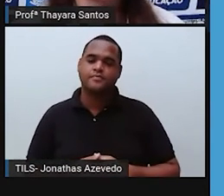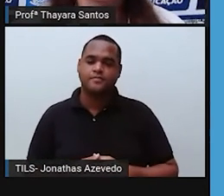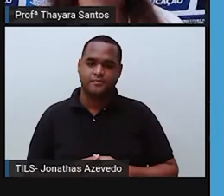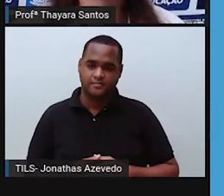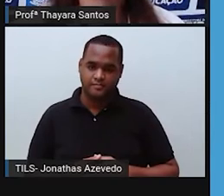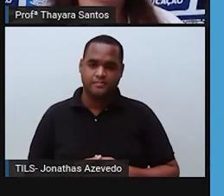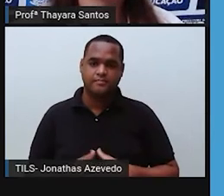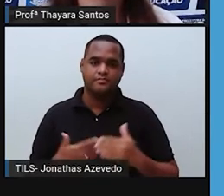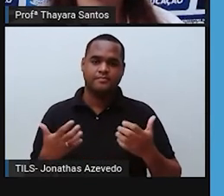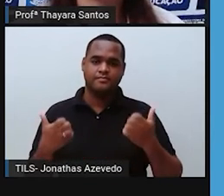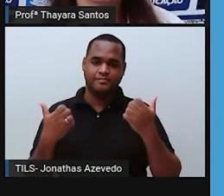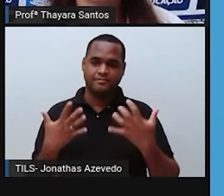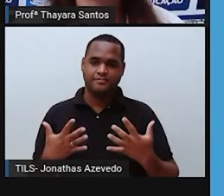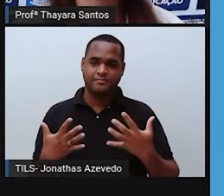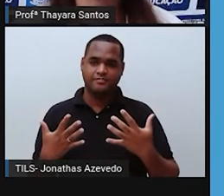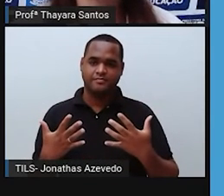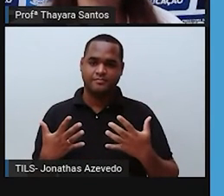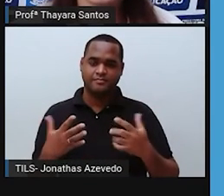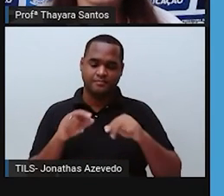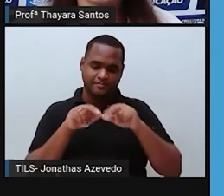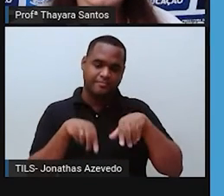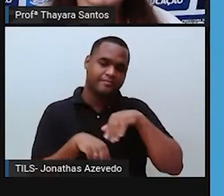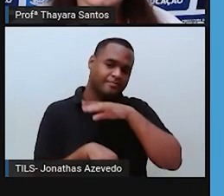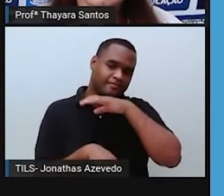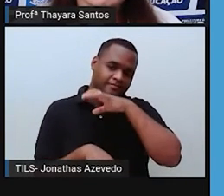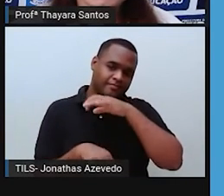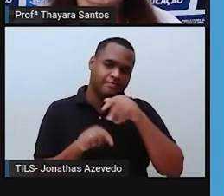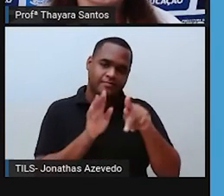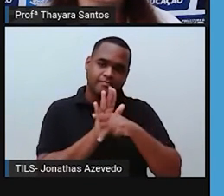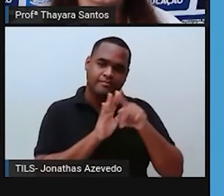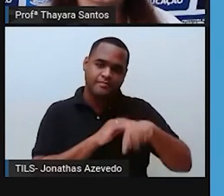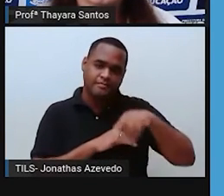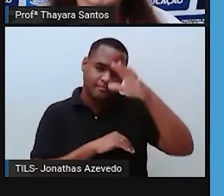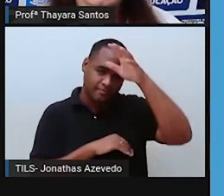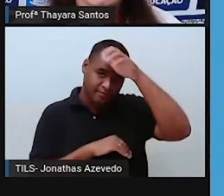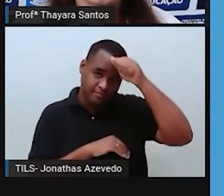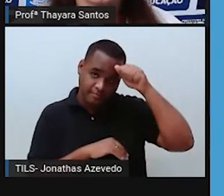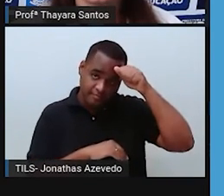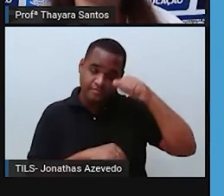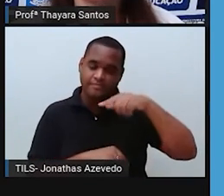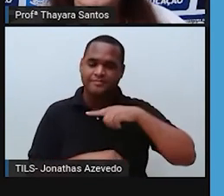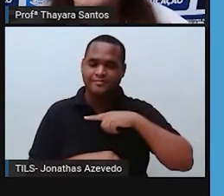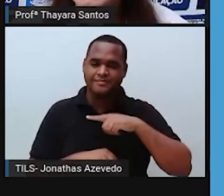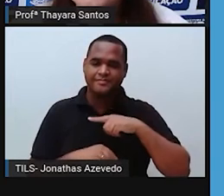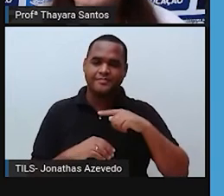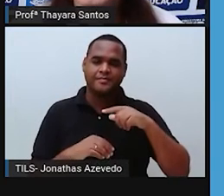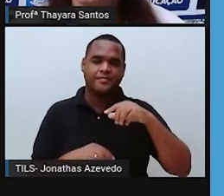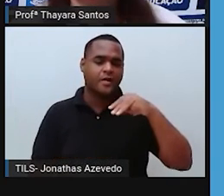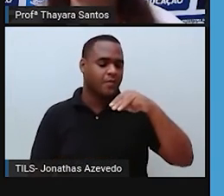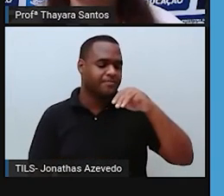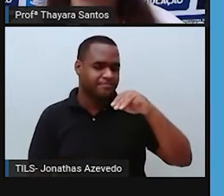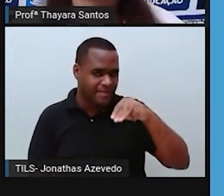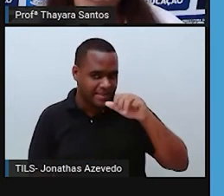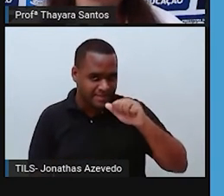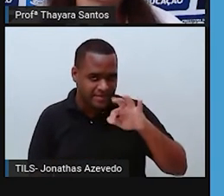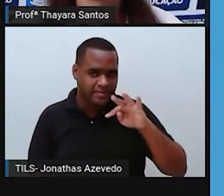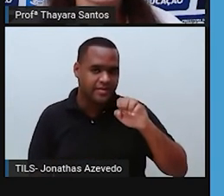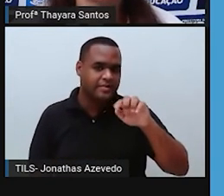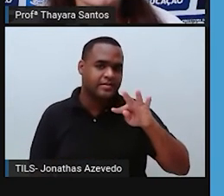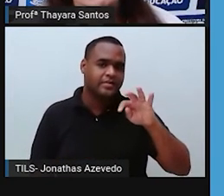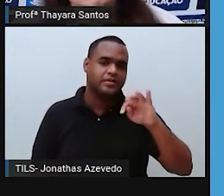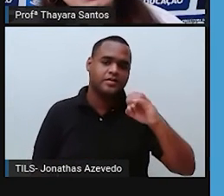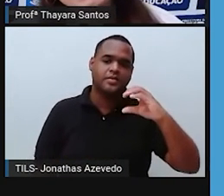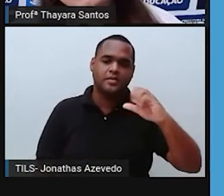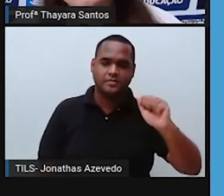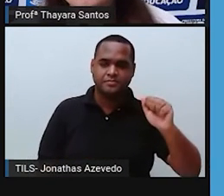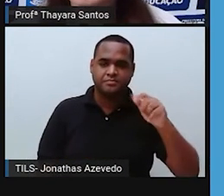Agora vamos falar sobre os animais presentes na Mata Atlântica, né? A nossa fauna. Então, tem animais que são